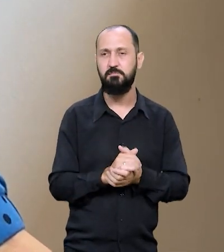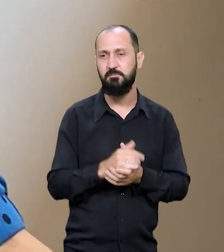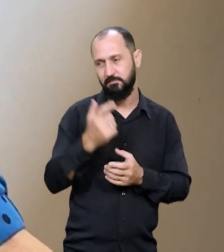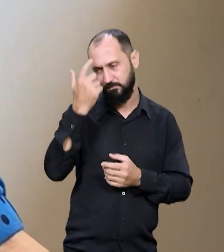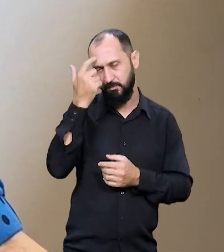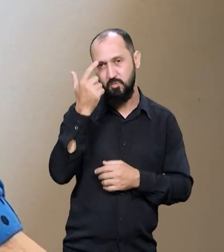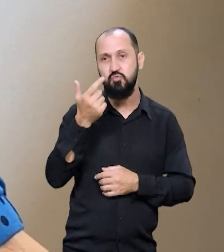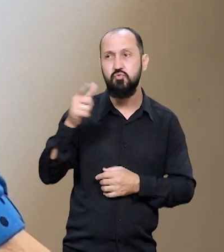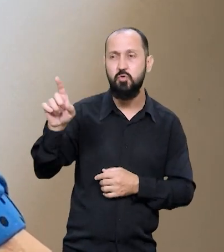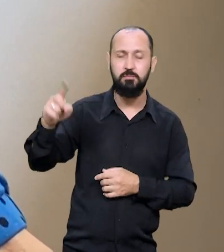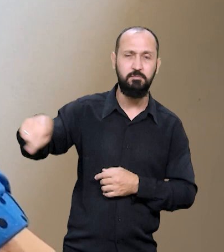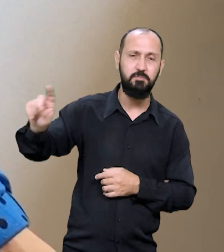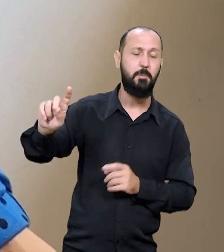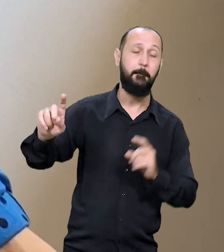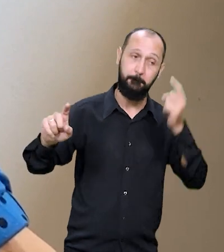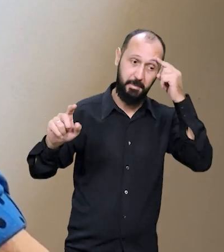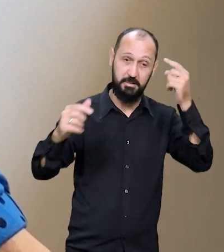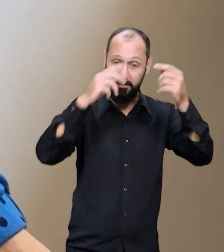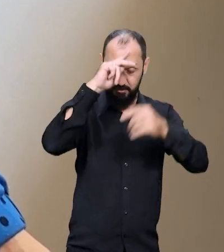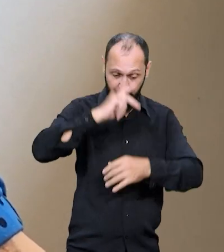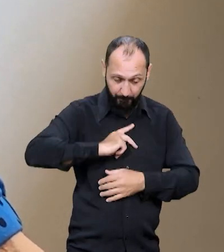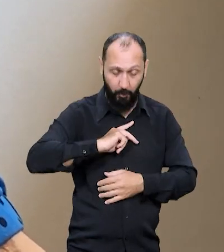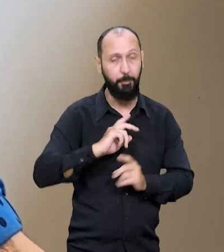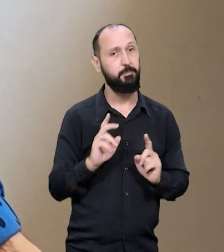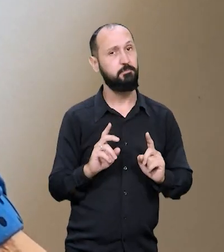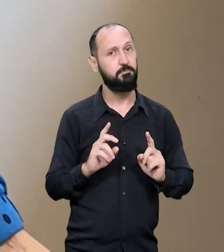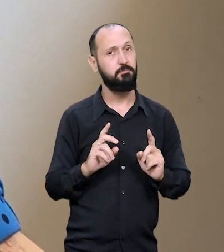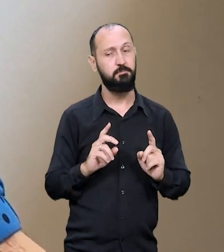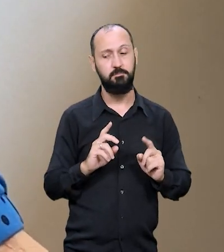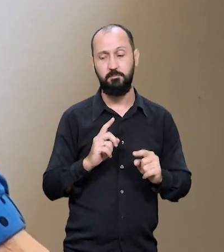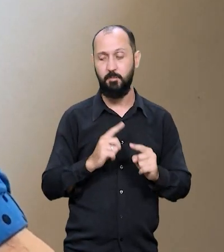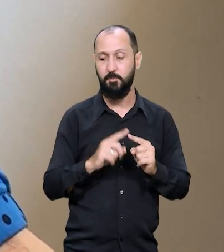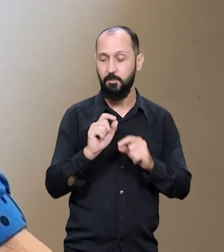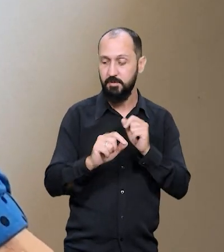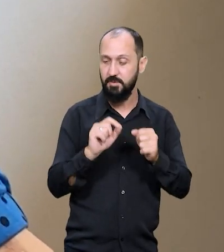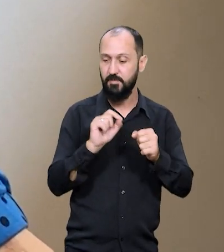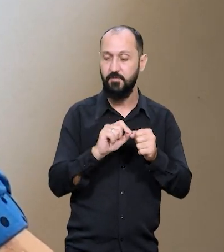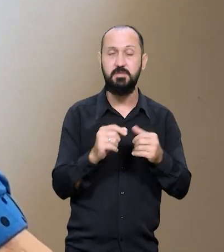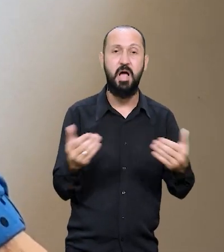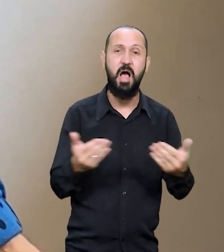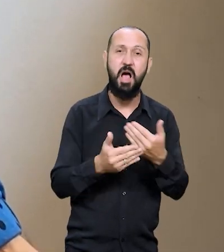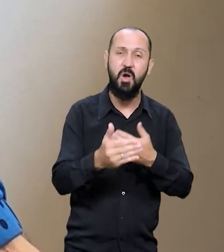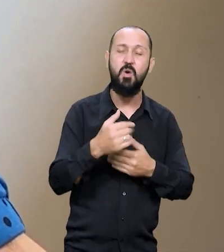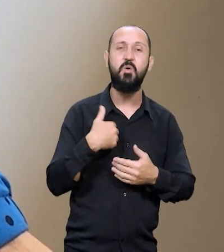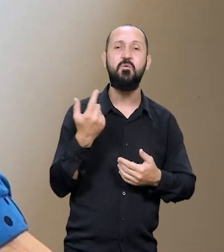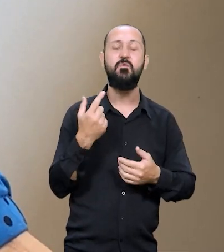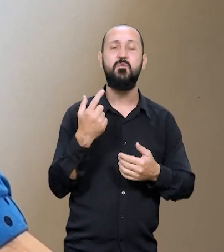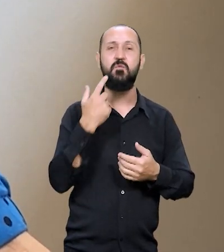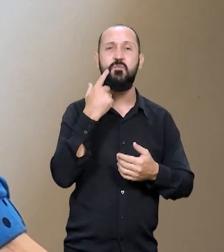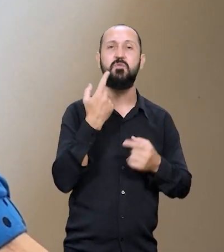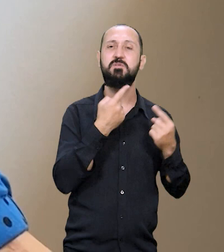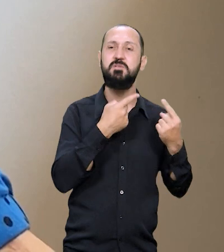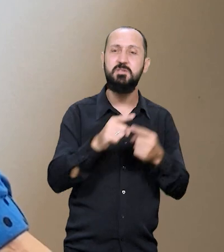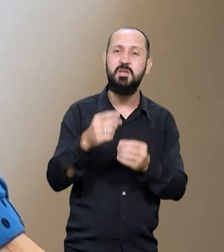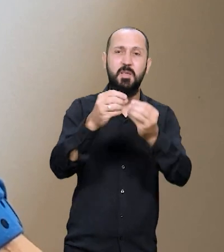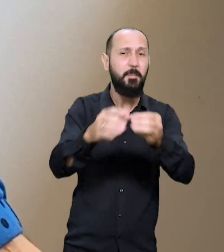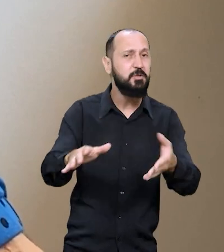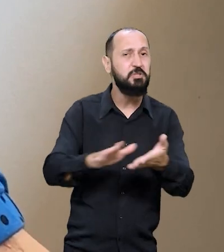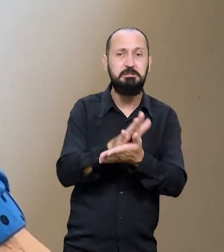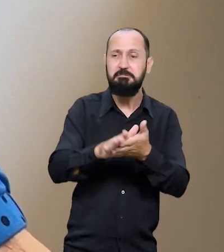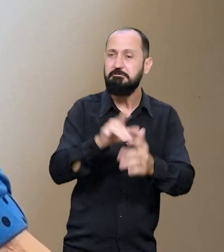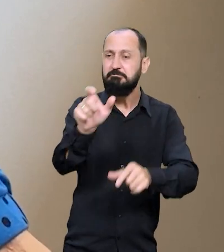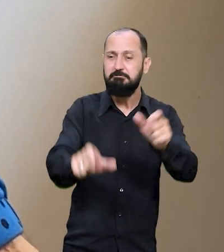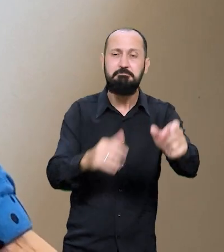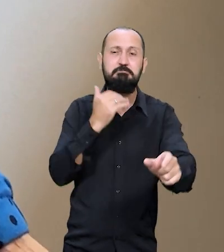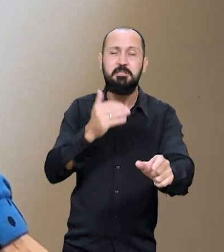nos outros. Pense em você mesmo. Porque o que você está fazendo, você não está agredindo ninguém. você está fazendo